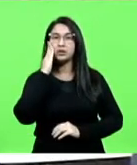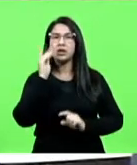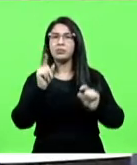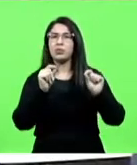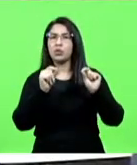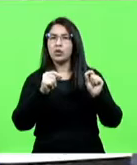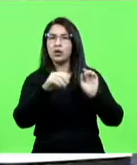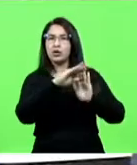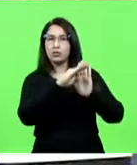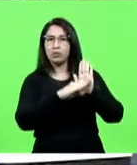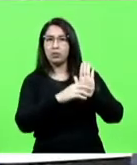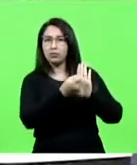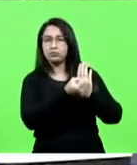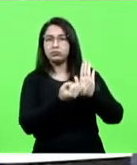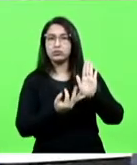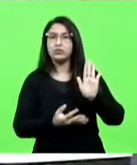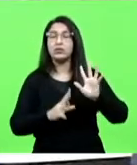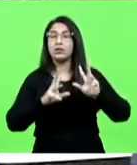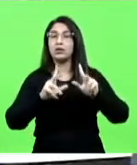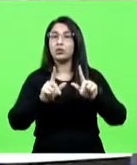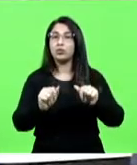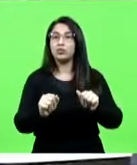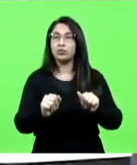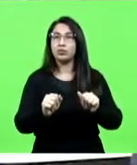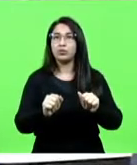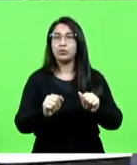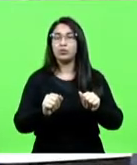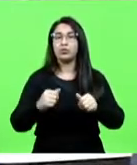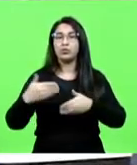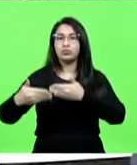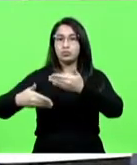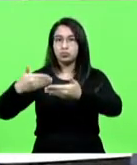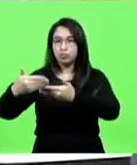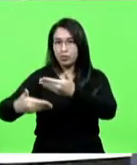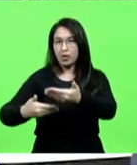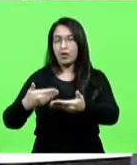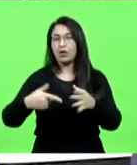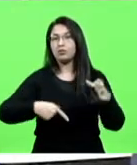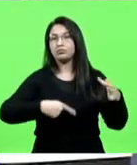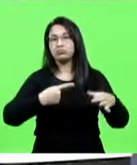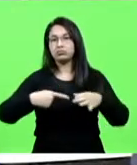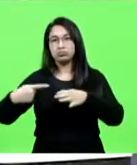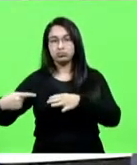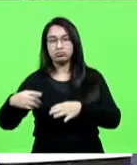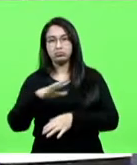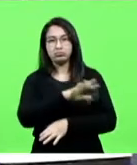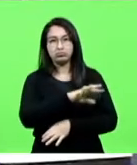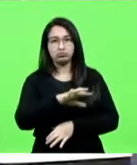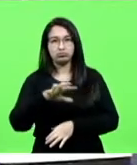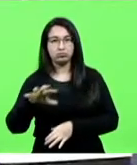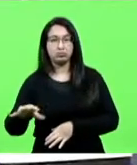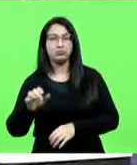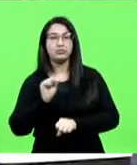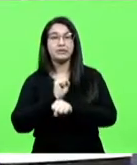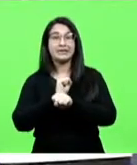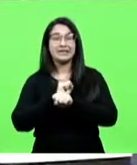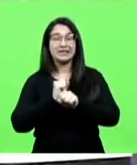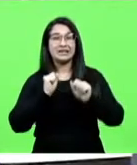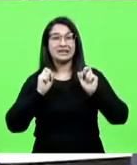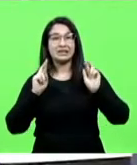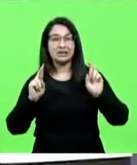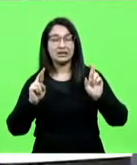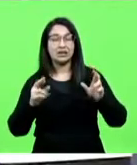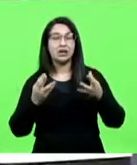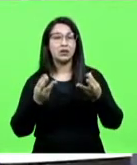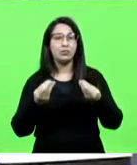tanto que passou por várias mãos, tramitou em várias comissões, foi aguardado muito tempo para que esse projeto